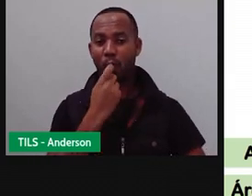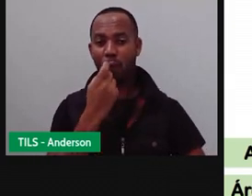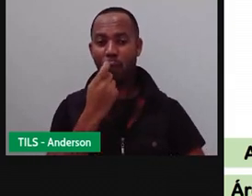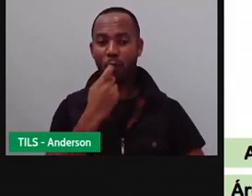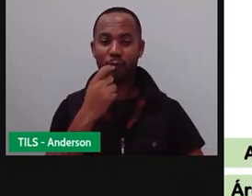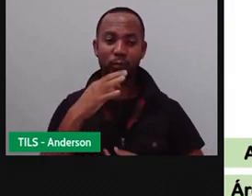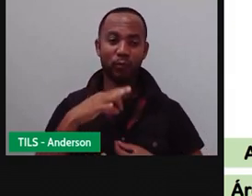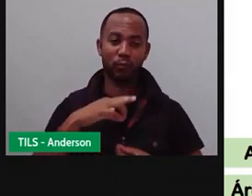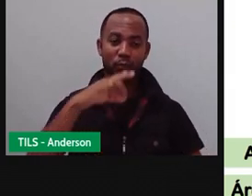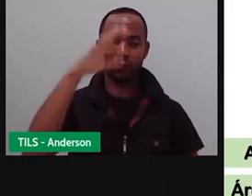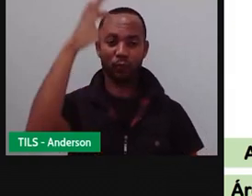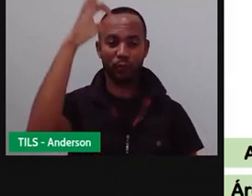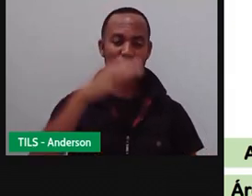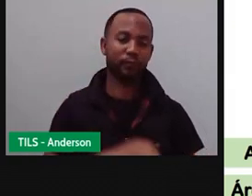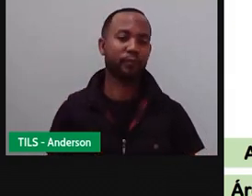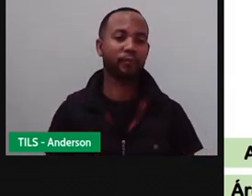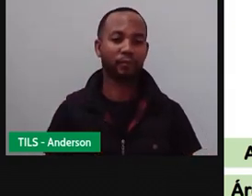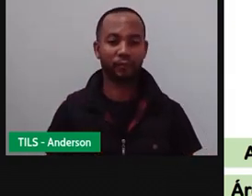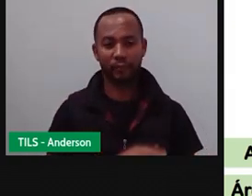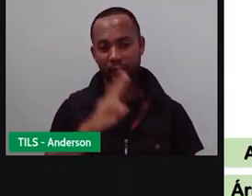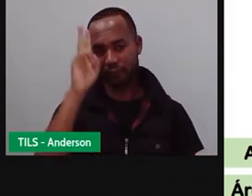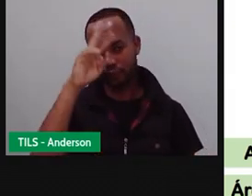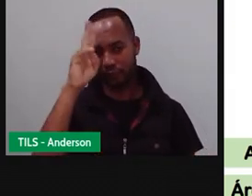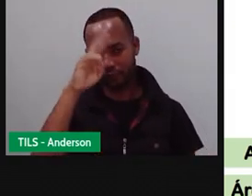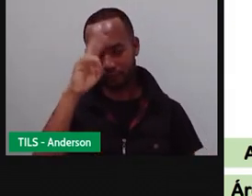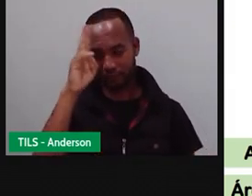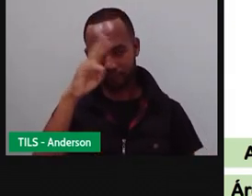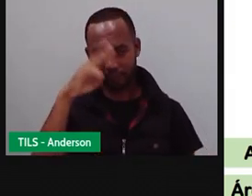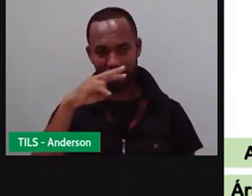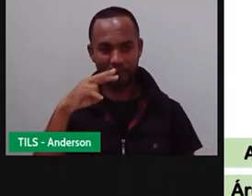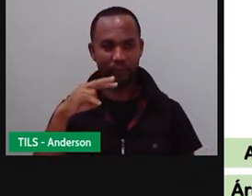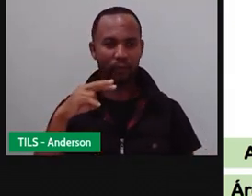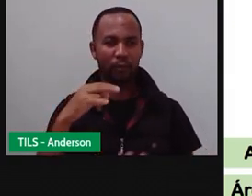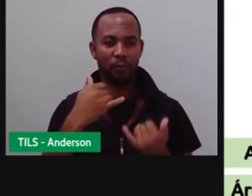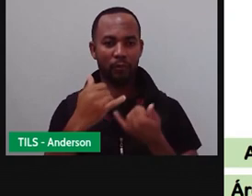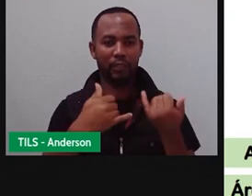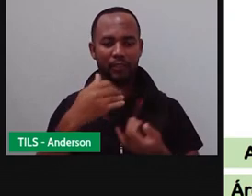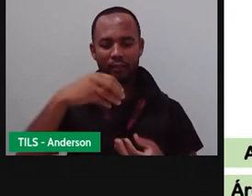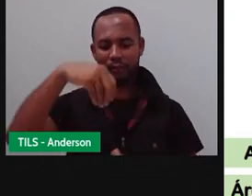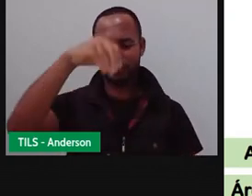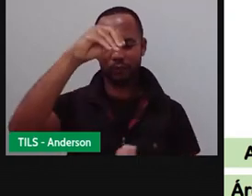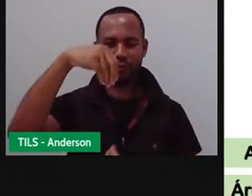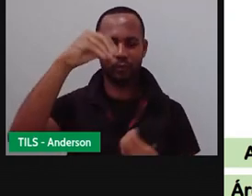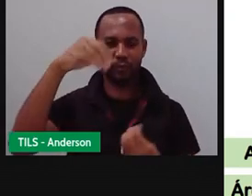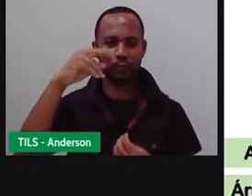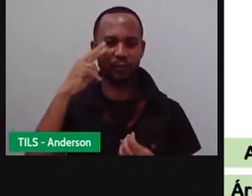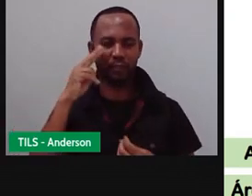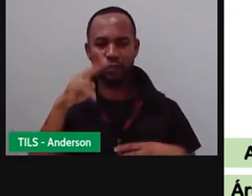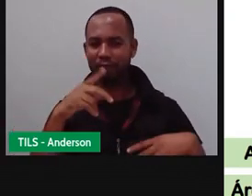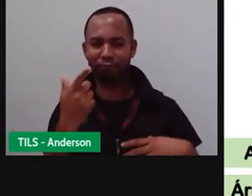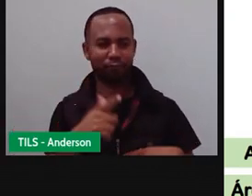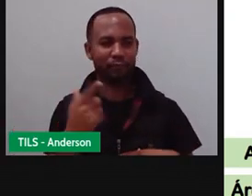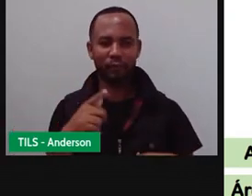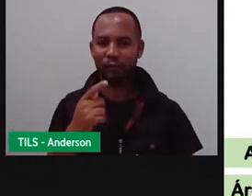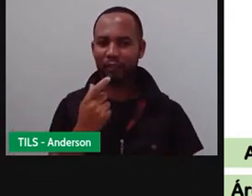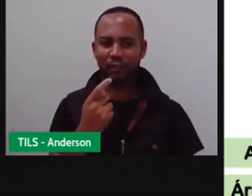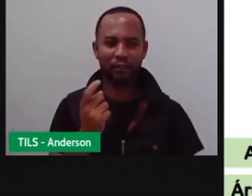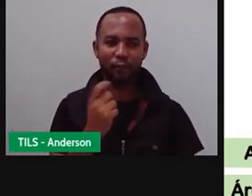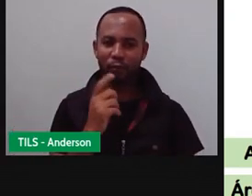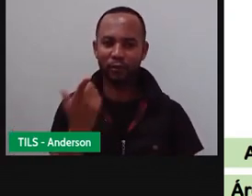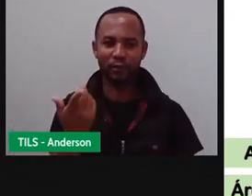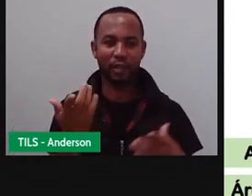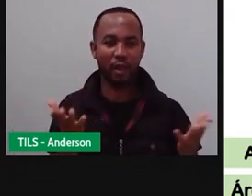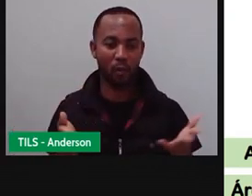né? E aí a gente falou, lembra de Josefina, que a Pró trouxe Josefina e deixou a exemplificação aqui pra vocês. Pois é,